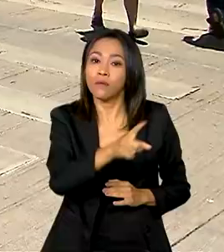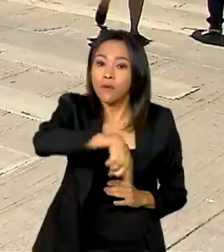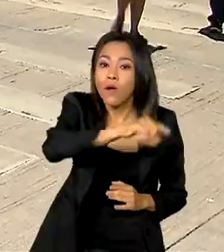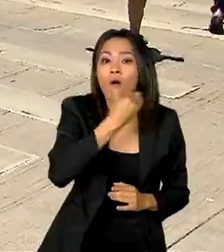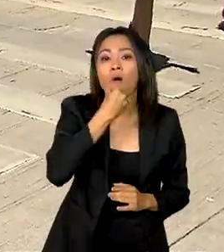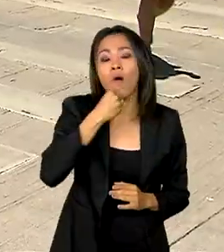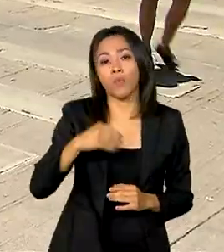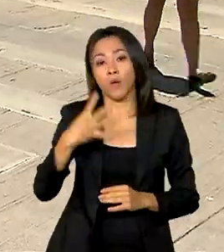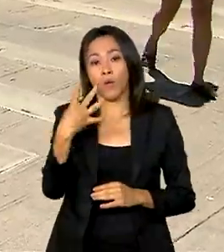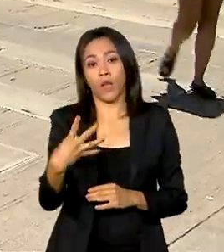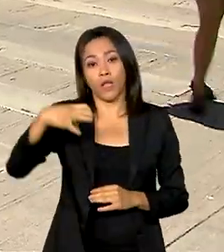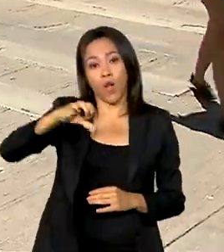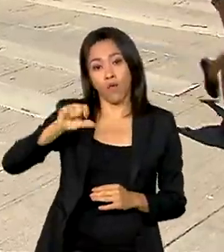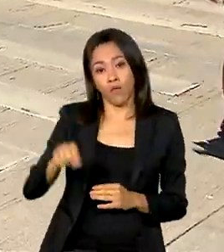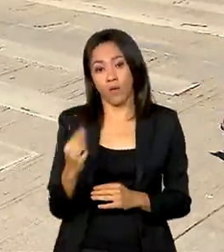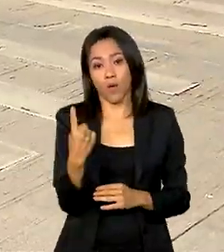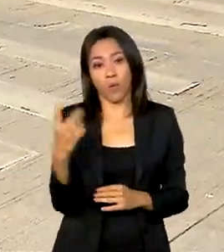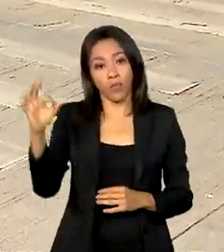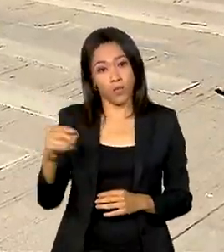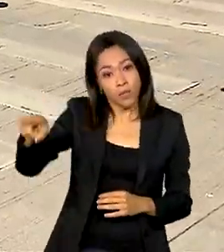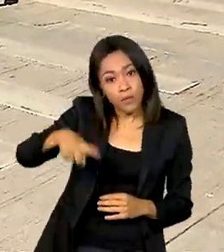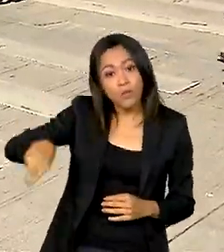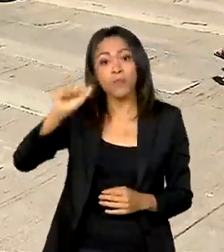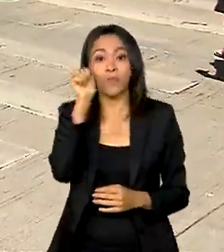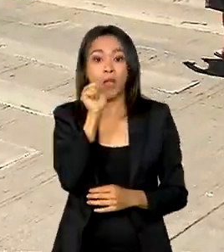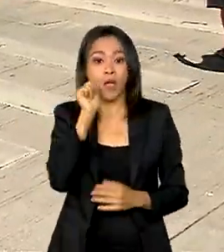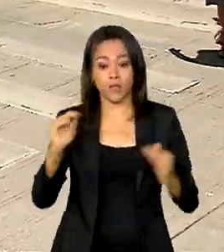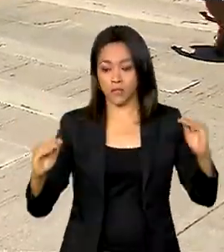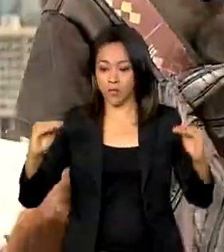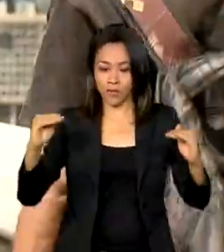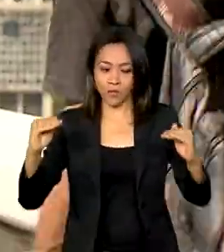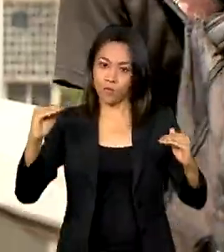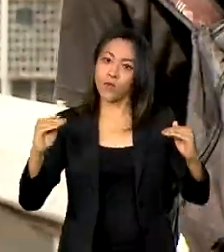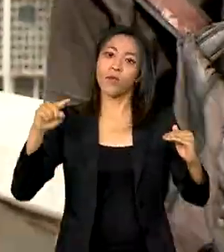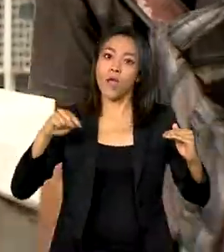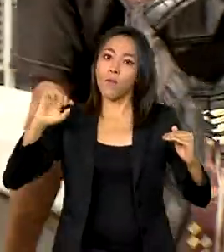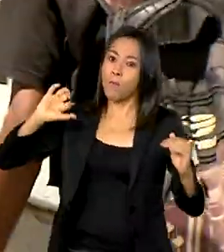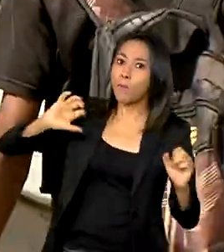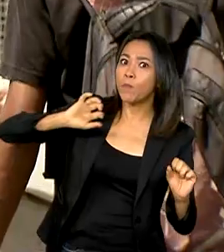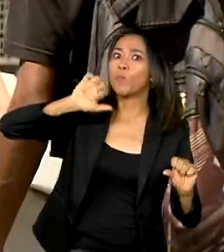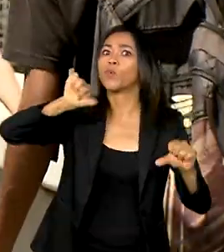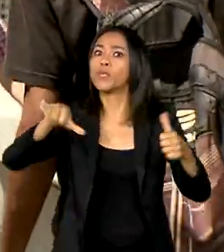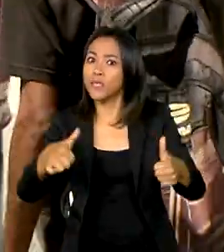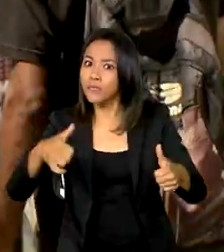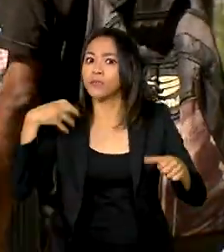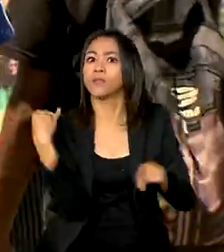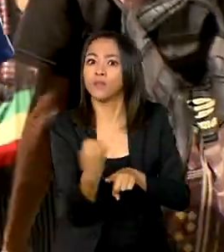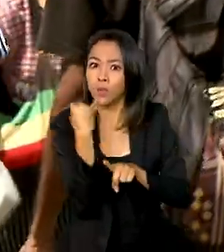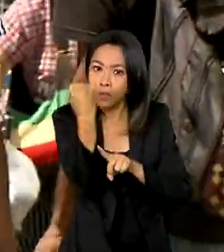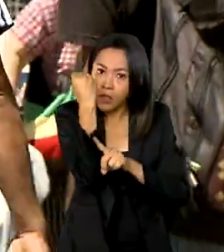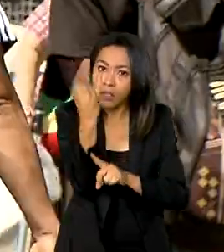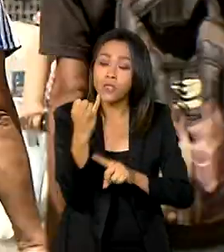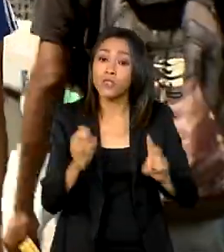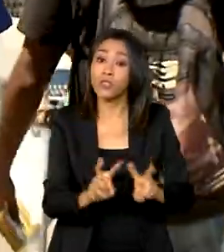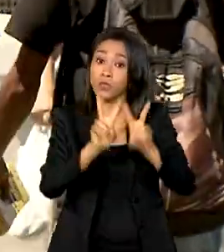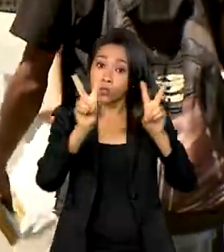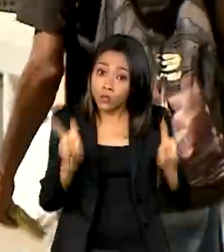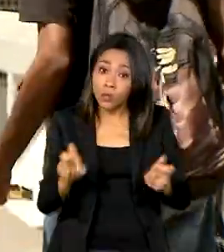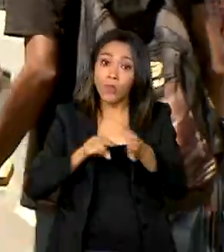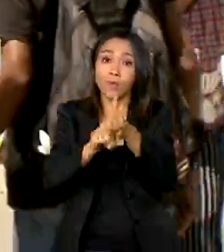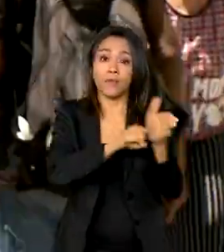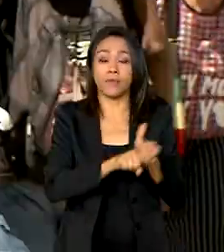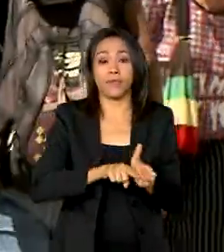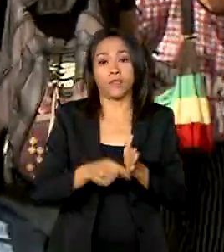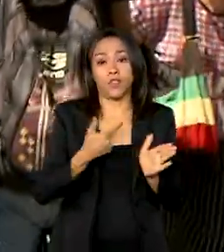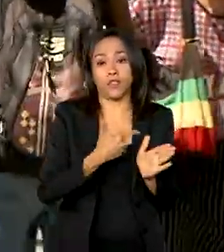49,1% mulheres, proporção que representa uma mudança importante em relação ao Censo de